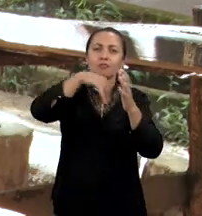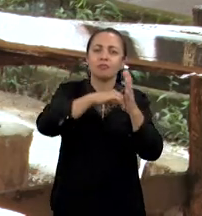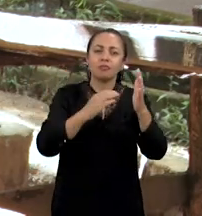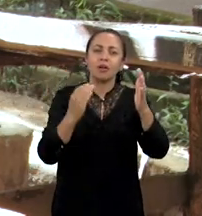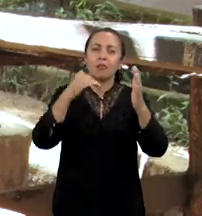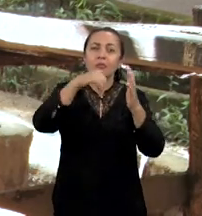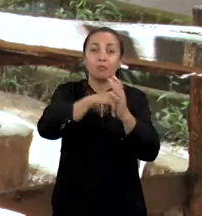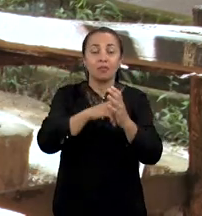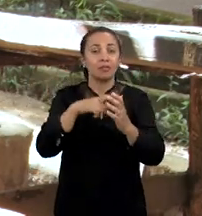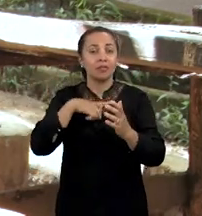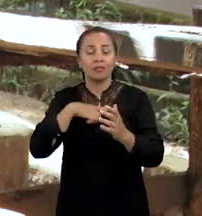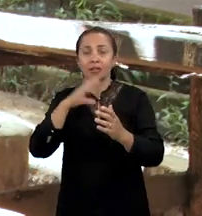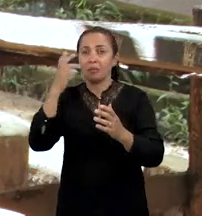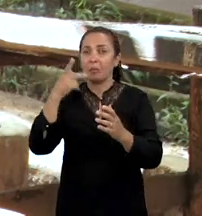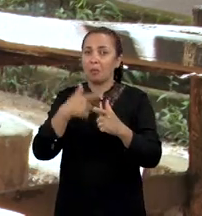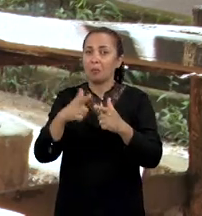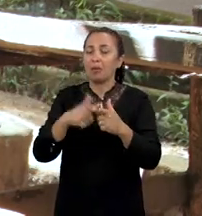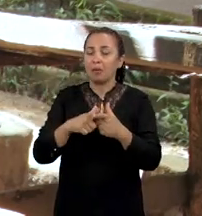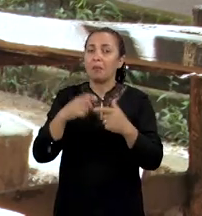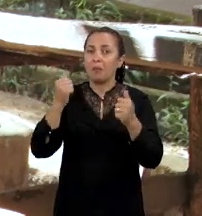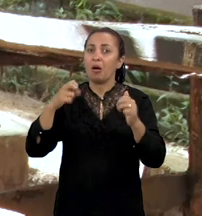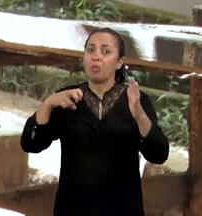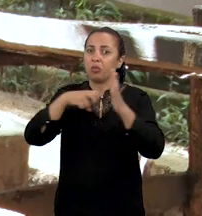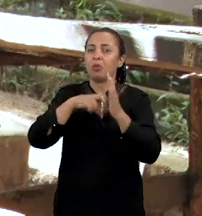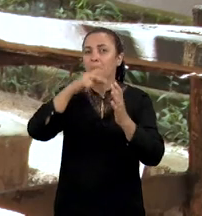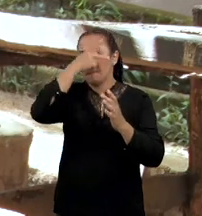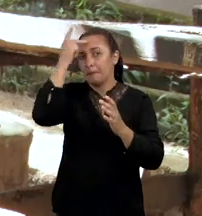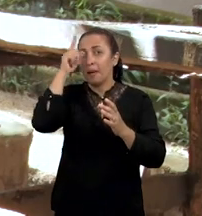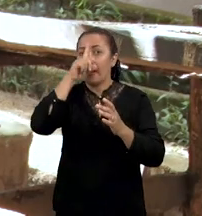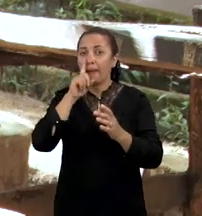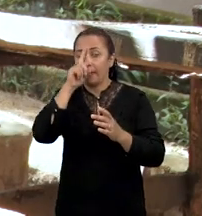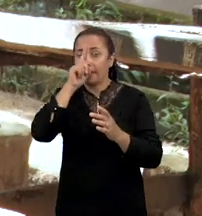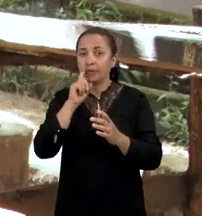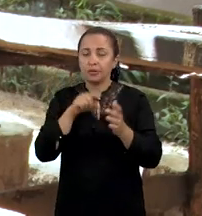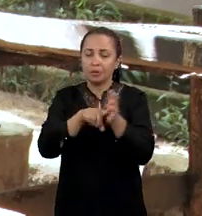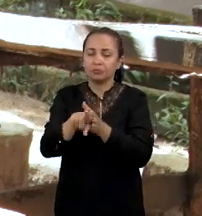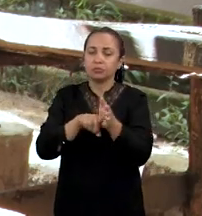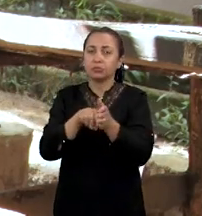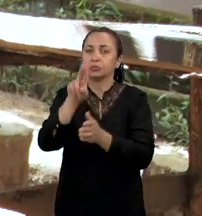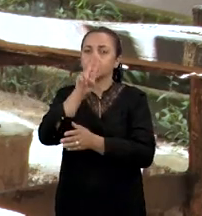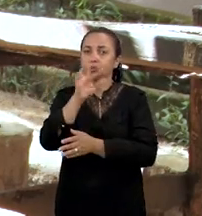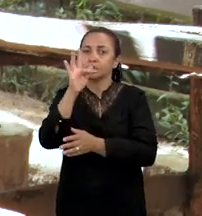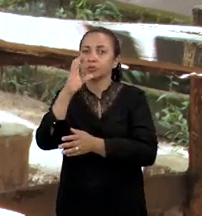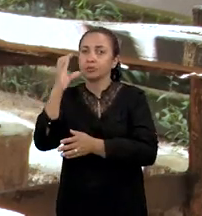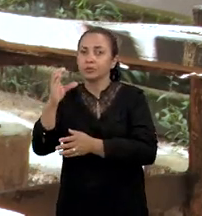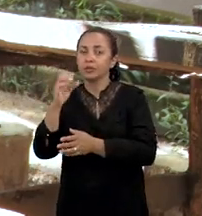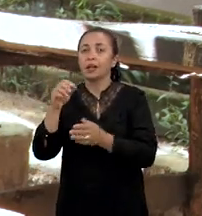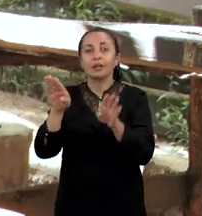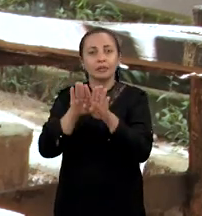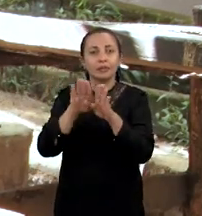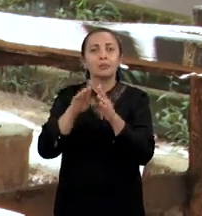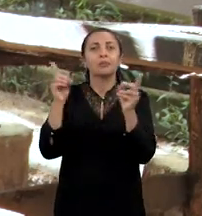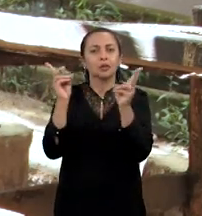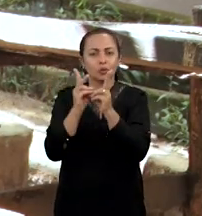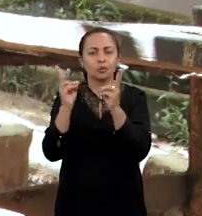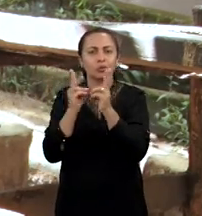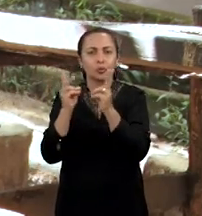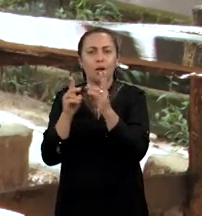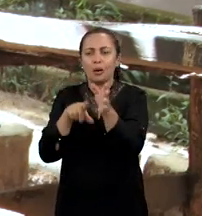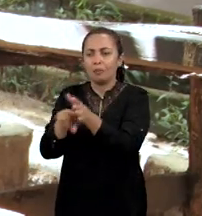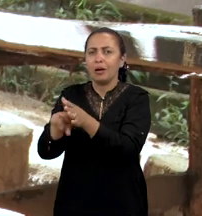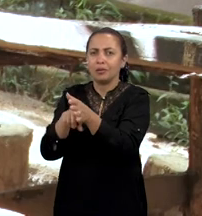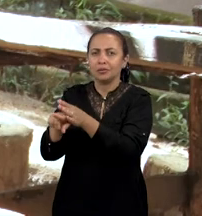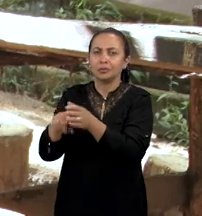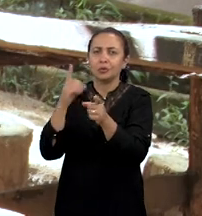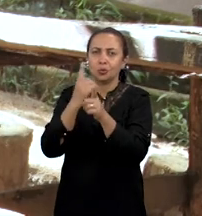falésias podem ser mais comuns do que se tem notícia. É o que demonstra uma pesquisa realizada pela Universidade Federal do Ceará e também pela